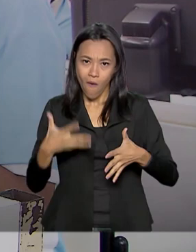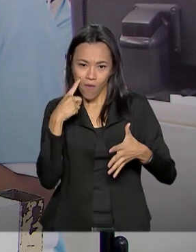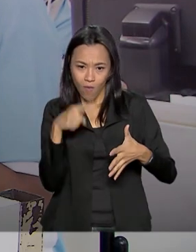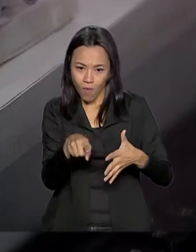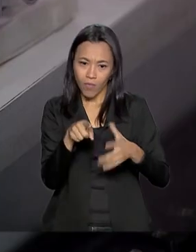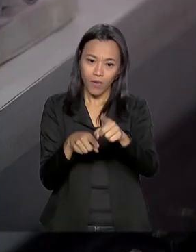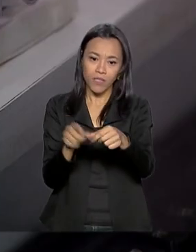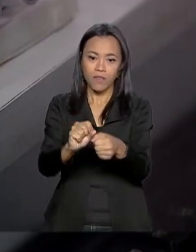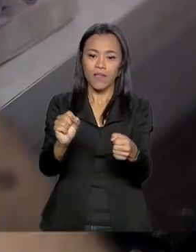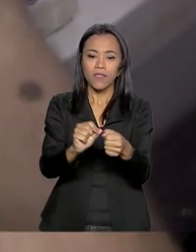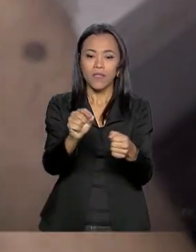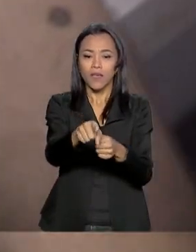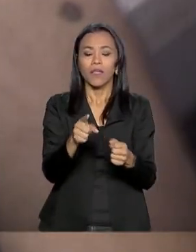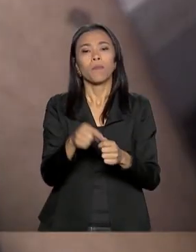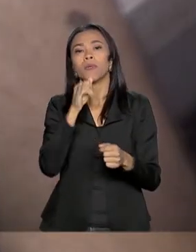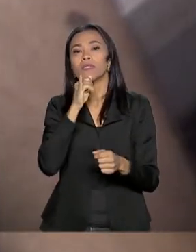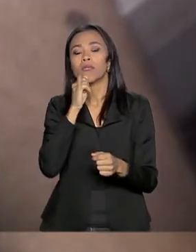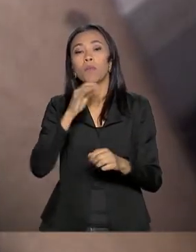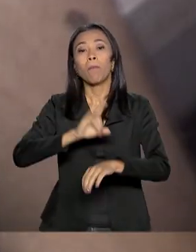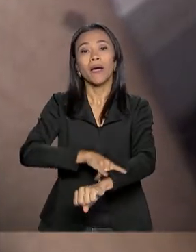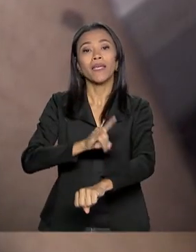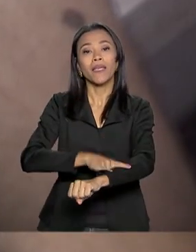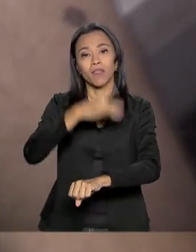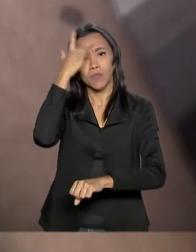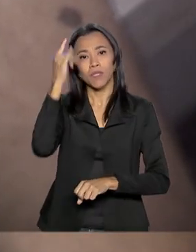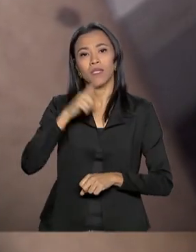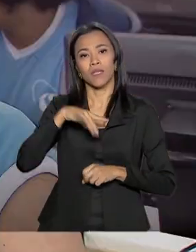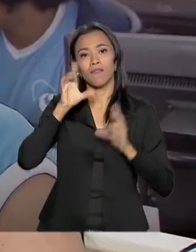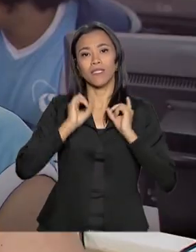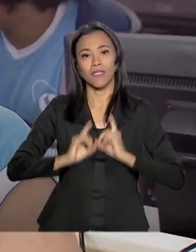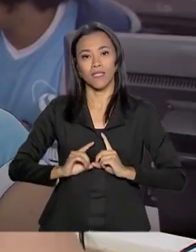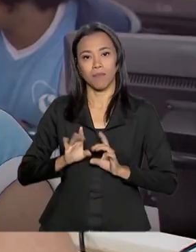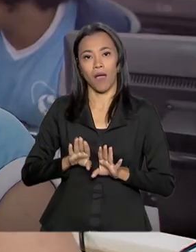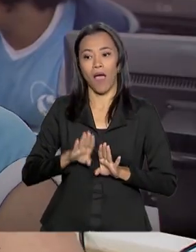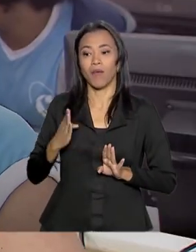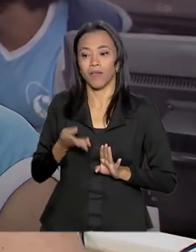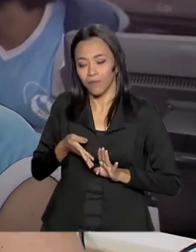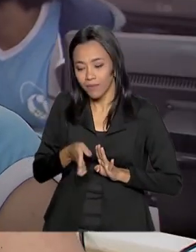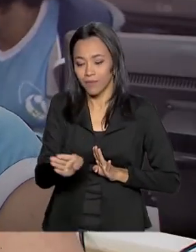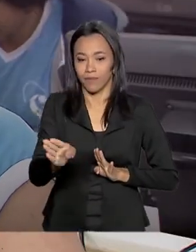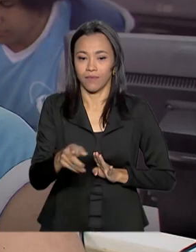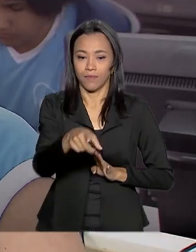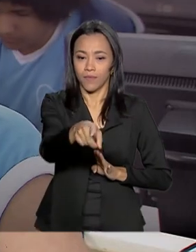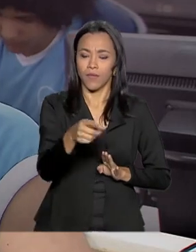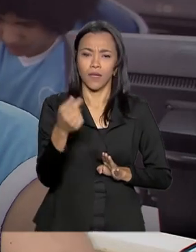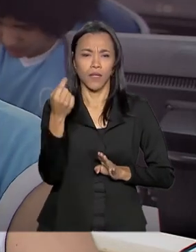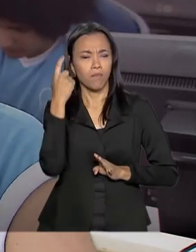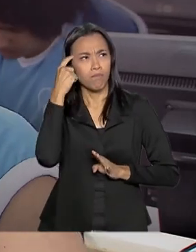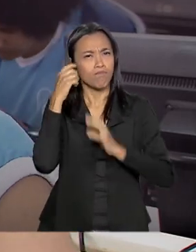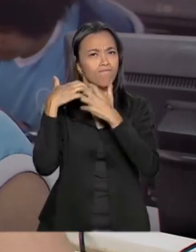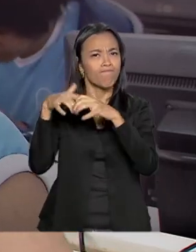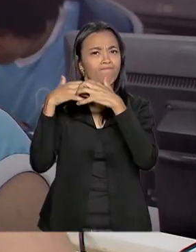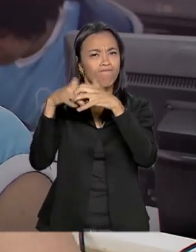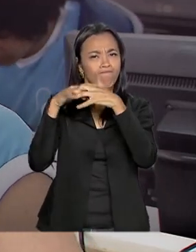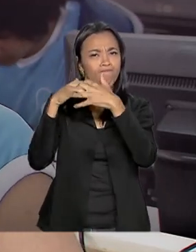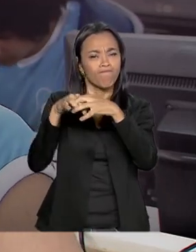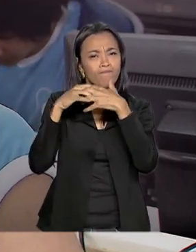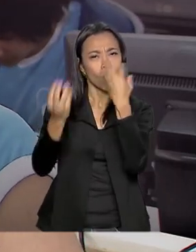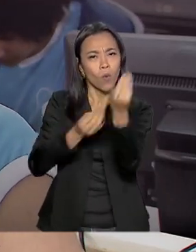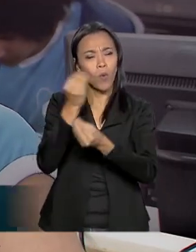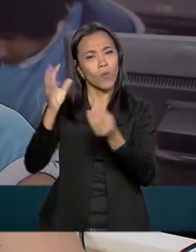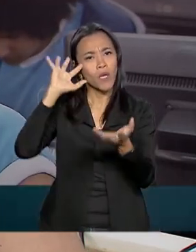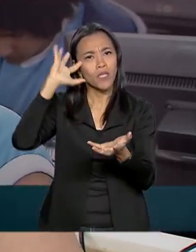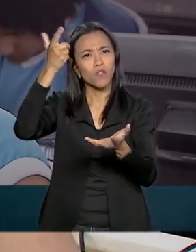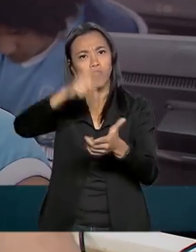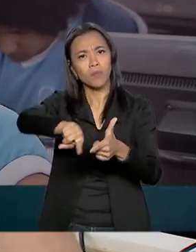automática para banheiros usados por pessoas com deficiência. A lógica de como a gente pode pensar e resolver, dá